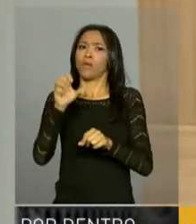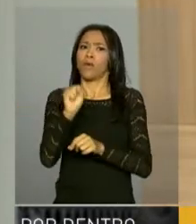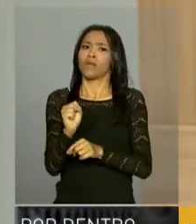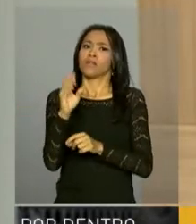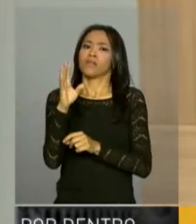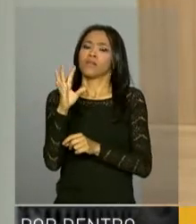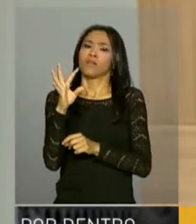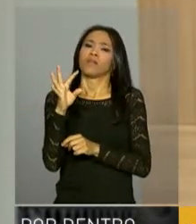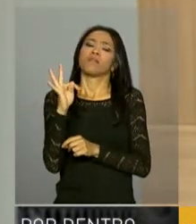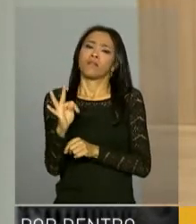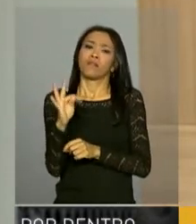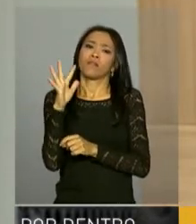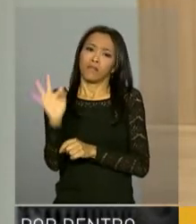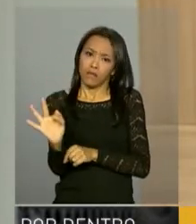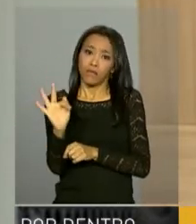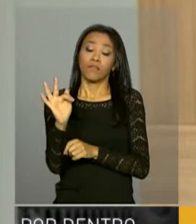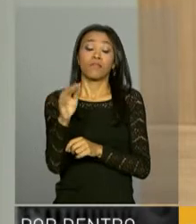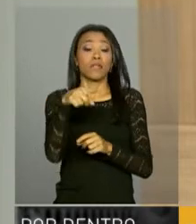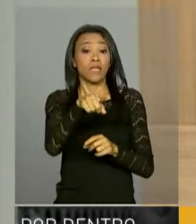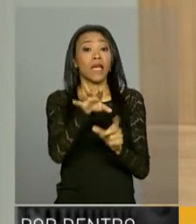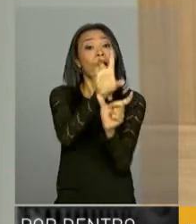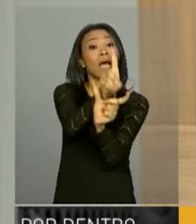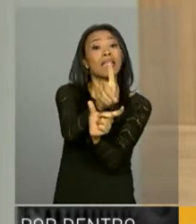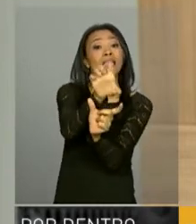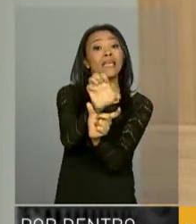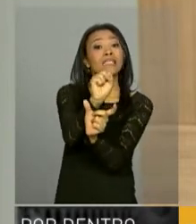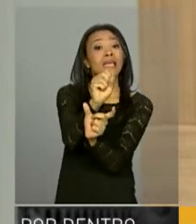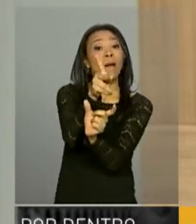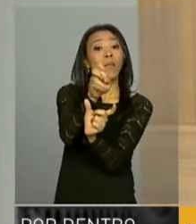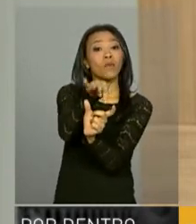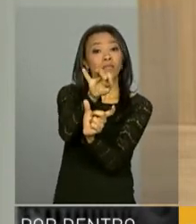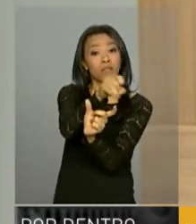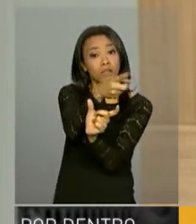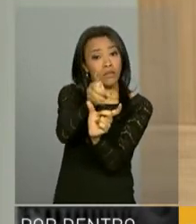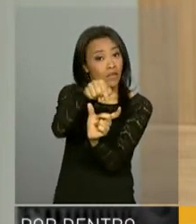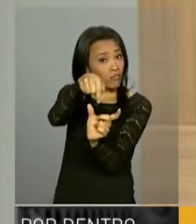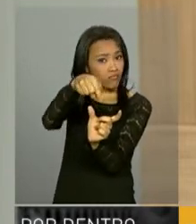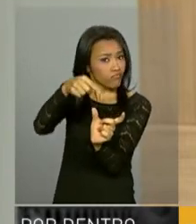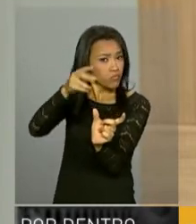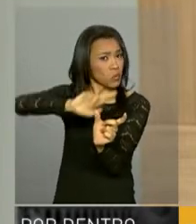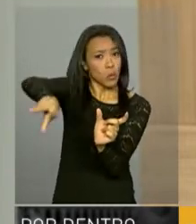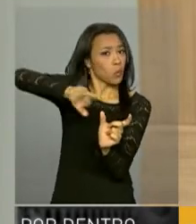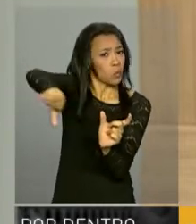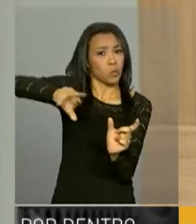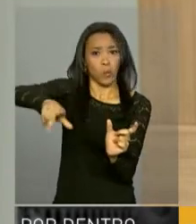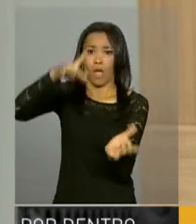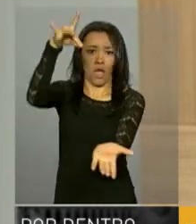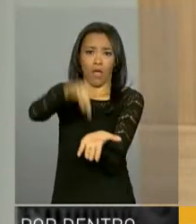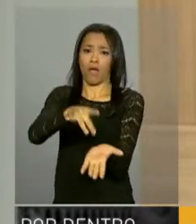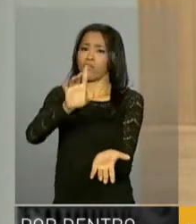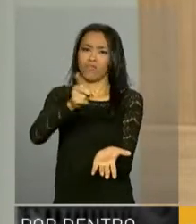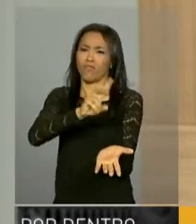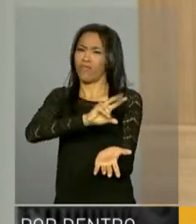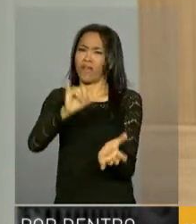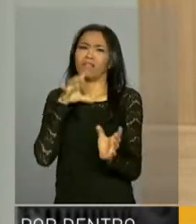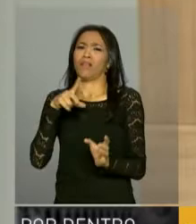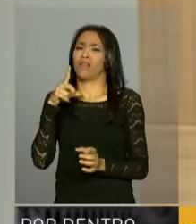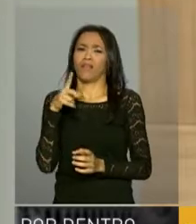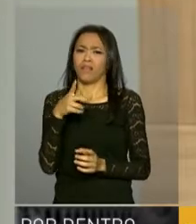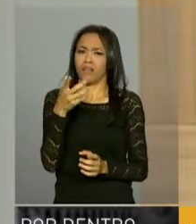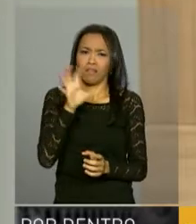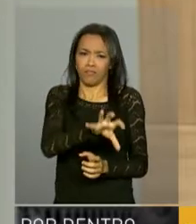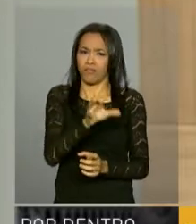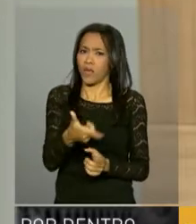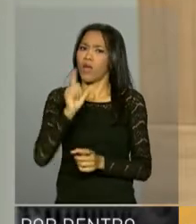Supremo Tribunal Federal reconheceu que a desaposentação não existe. Então essa questão não é afetada pela reforma, porque já houve uma decisão